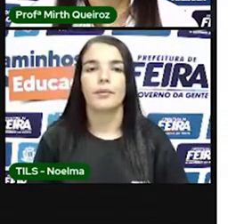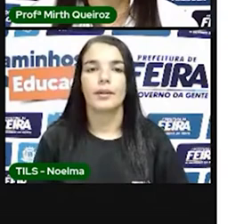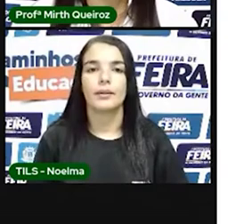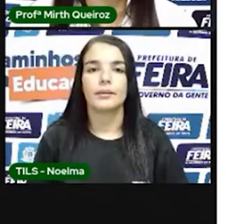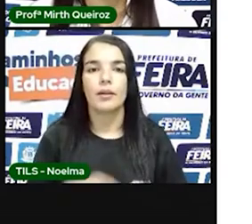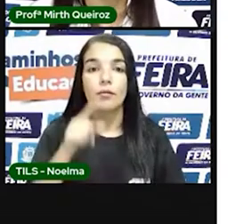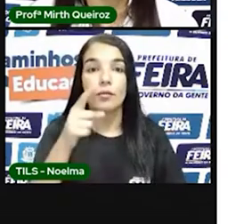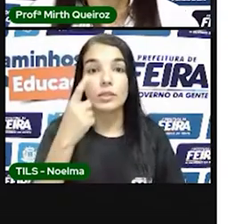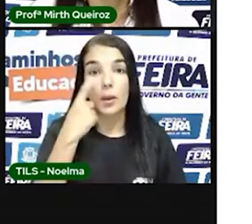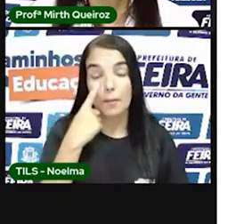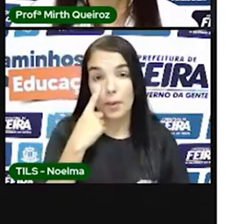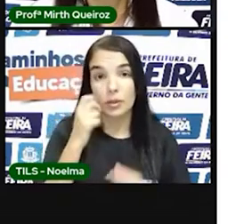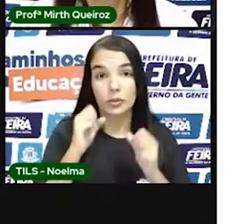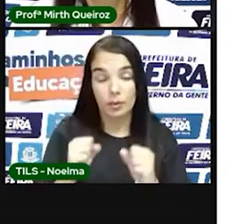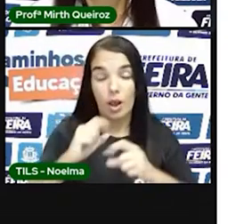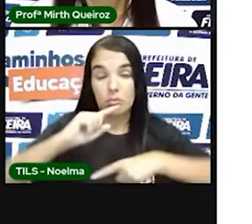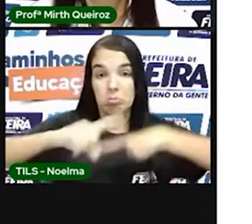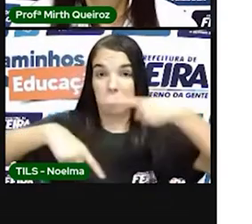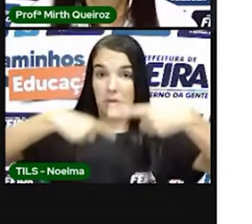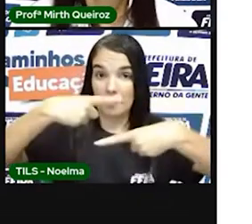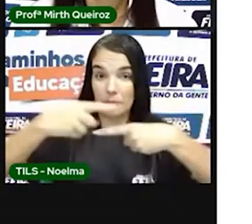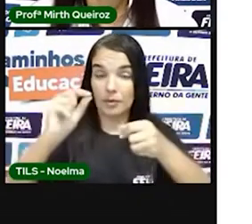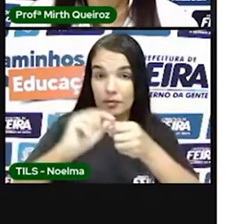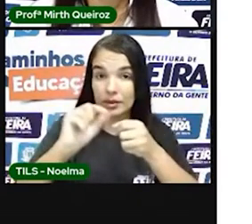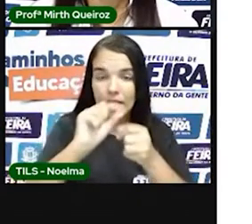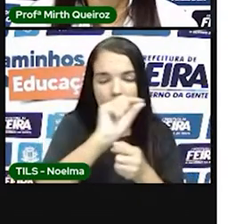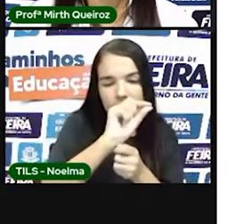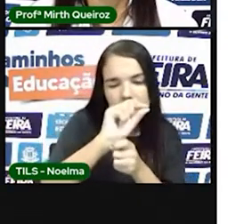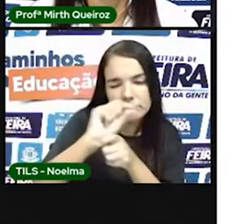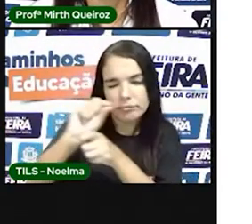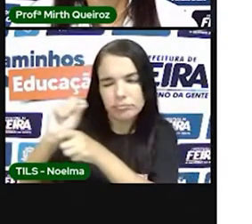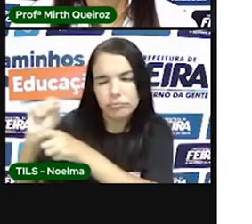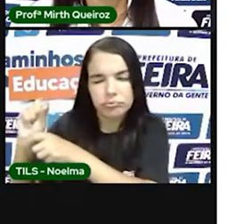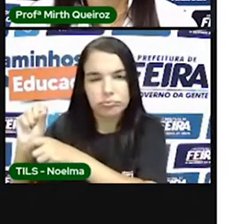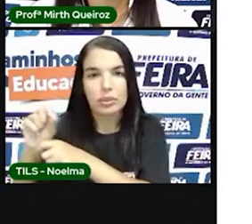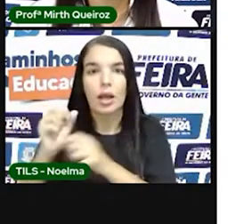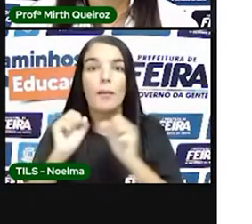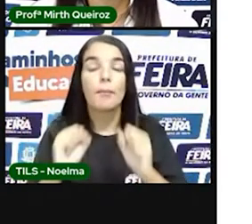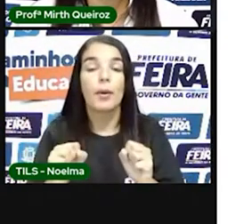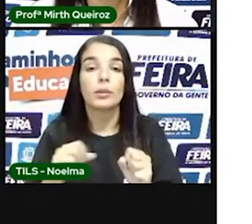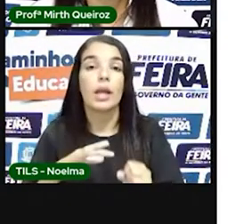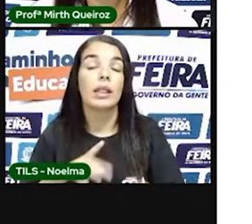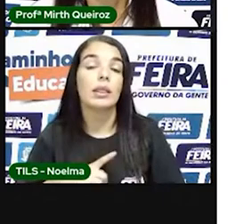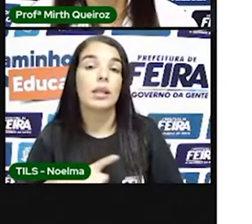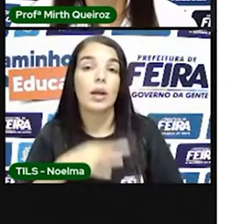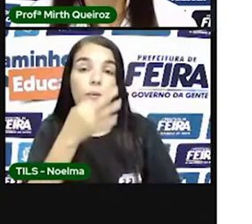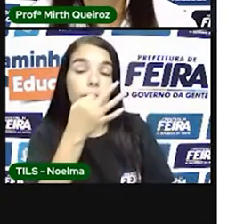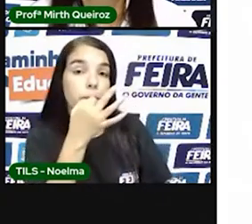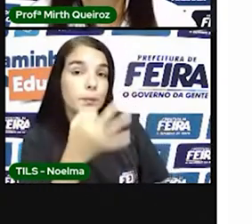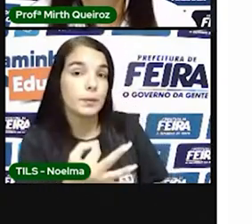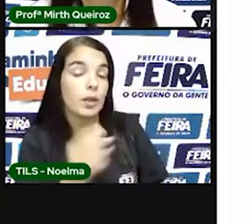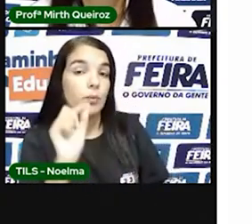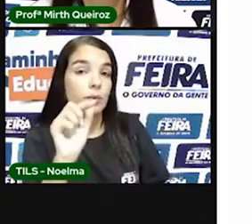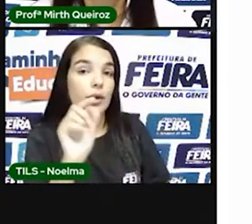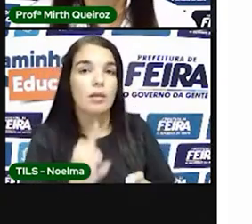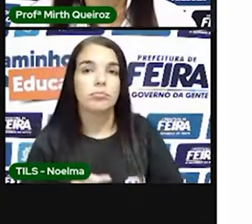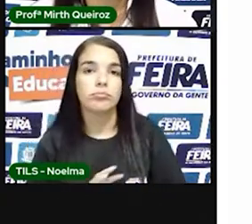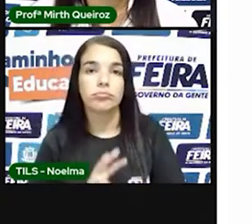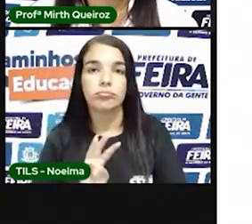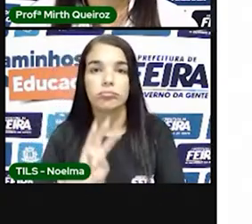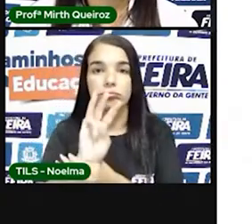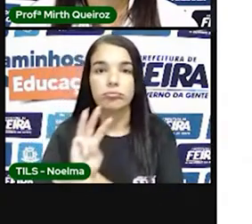E após vocês fazerem isso, a Pró trouxe aqui como sugestão alguns links